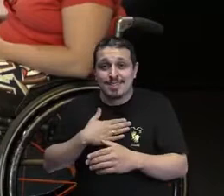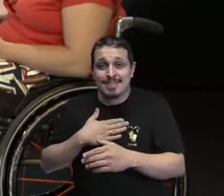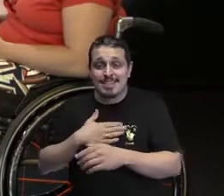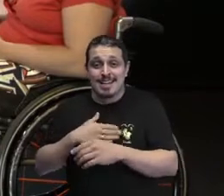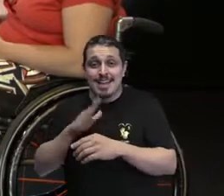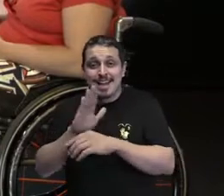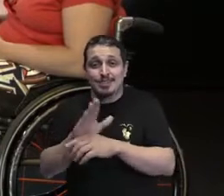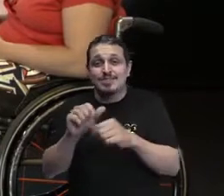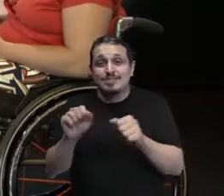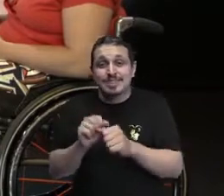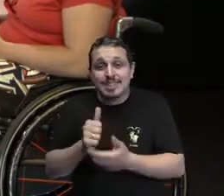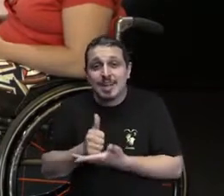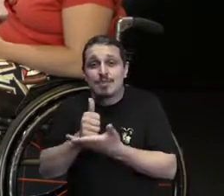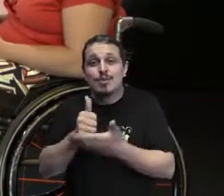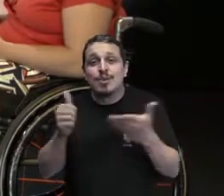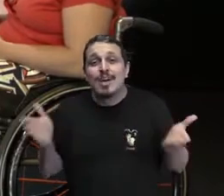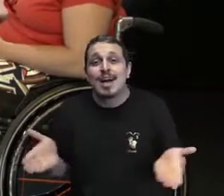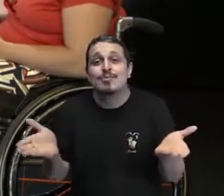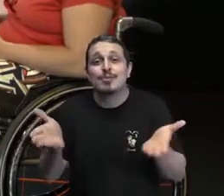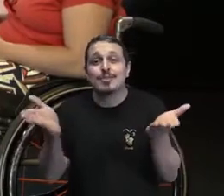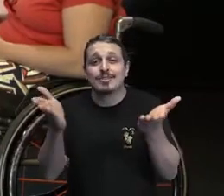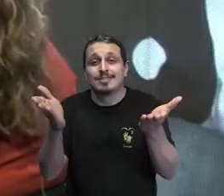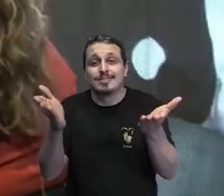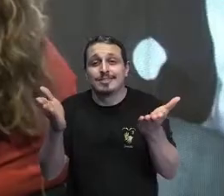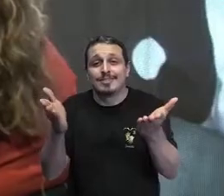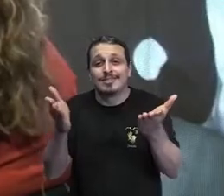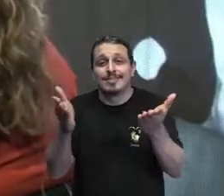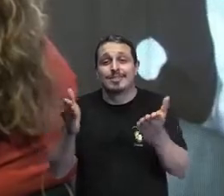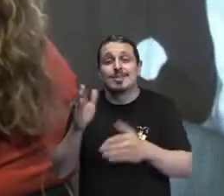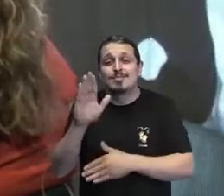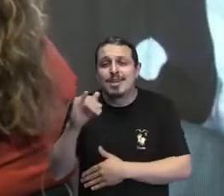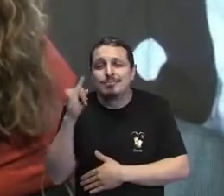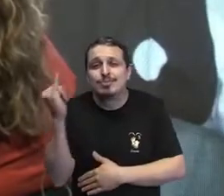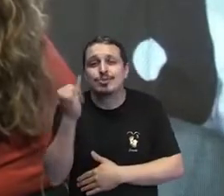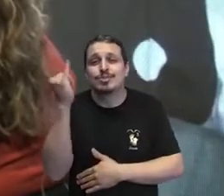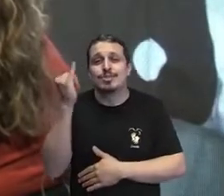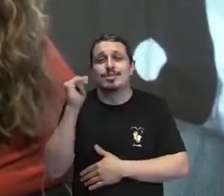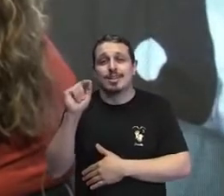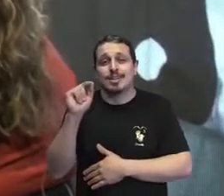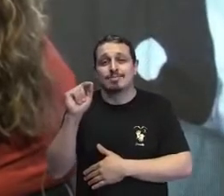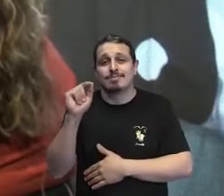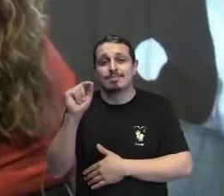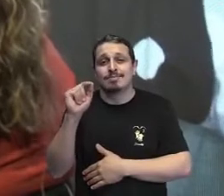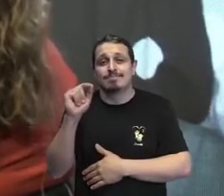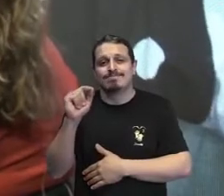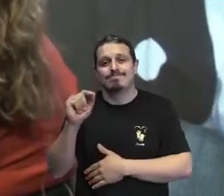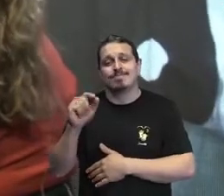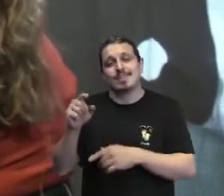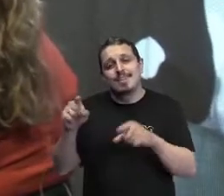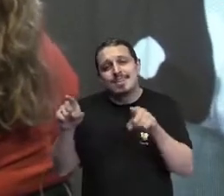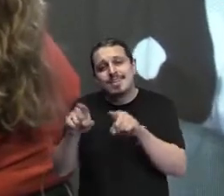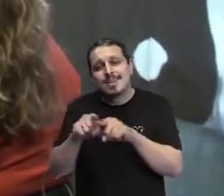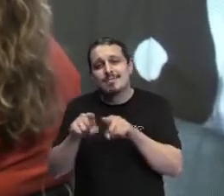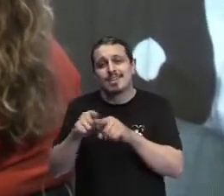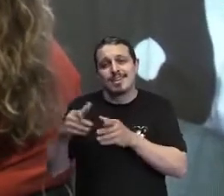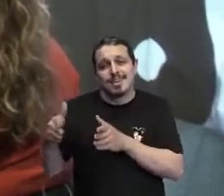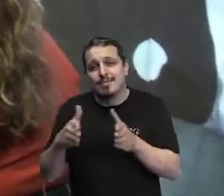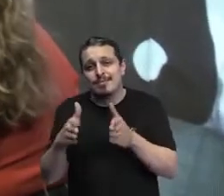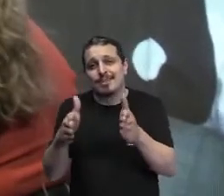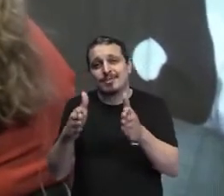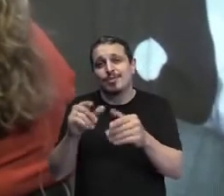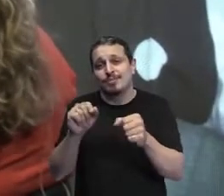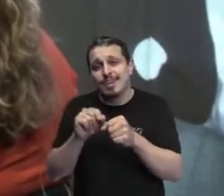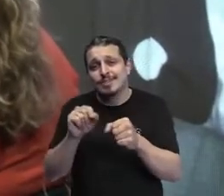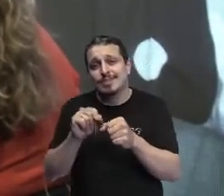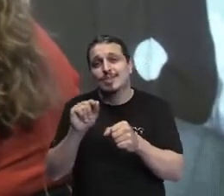que me ajuda muito, sabe? Muito importante. E elas são realmente, assim, um braço direito da nossa jornada e a formação do nosso caráter, da